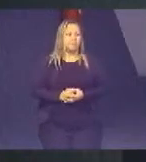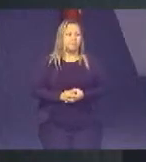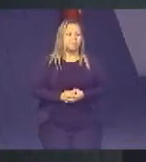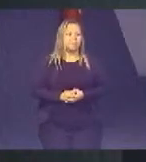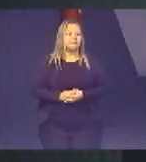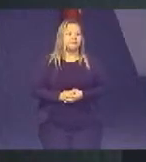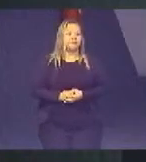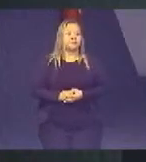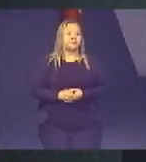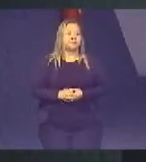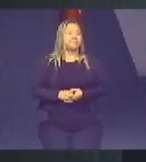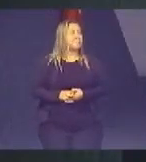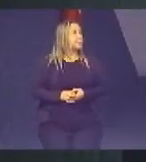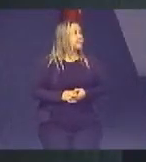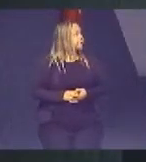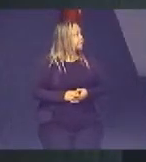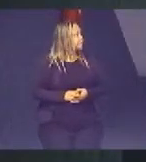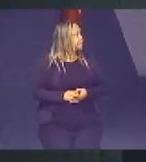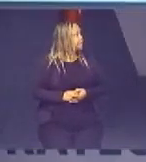A próxima, por favor.